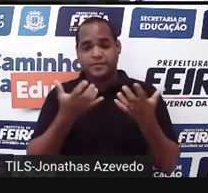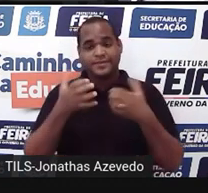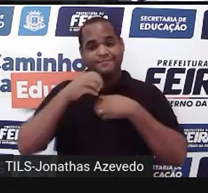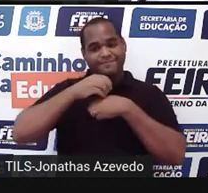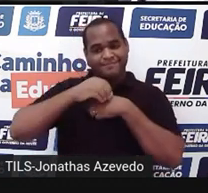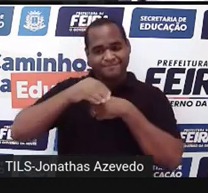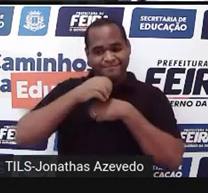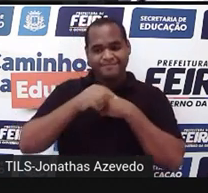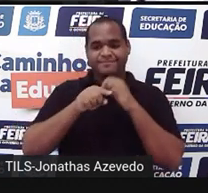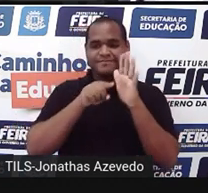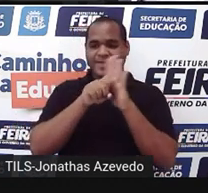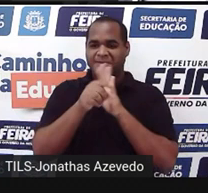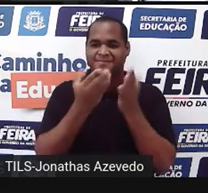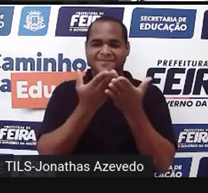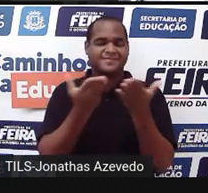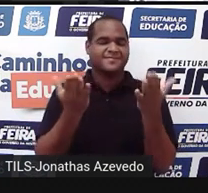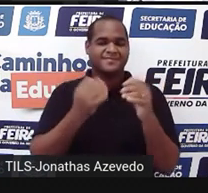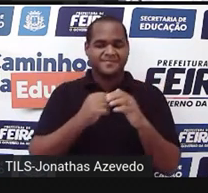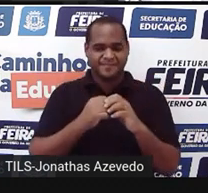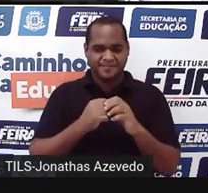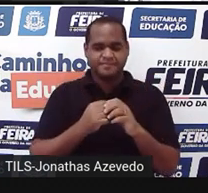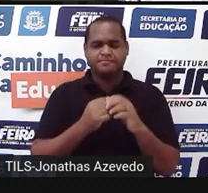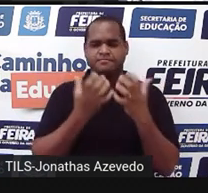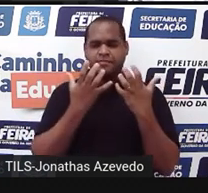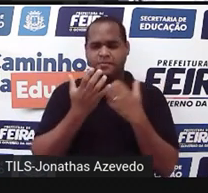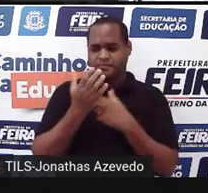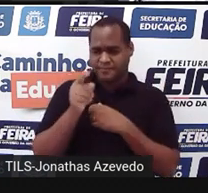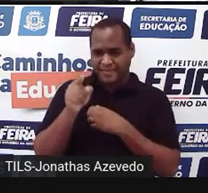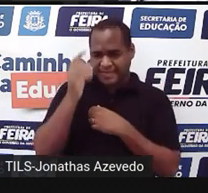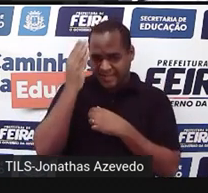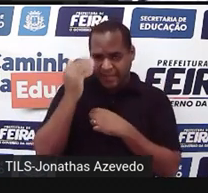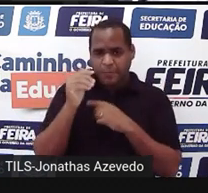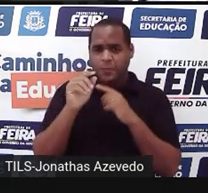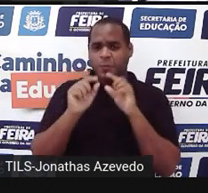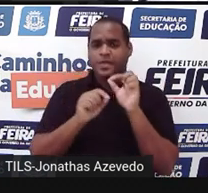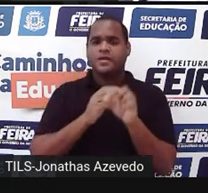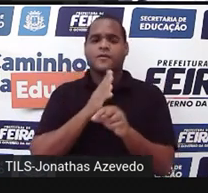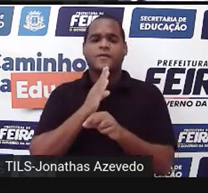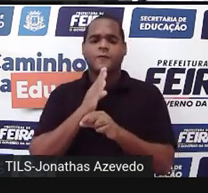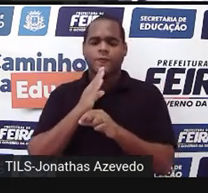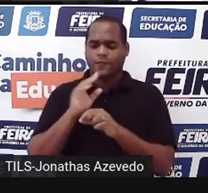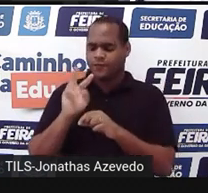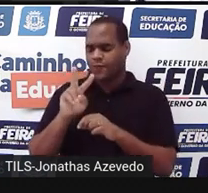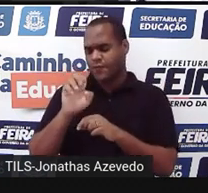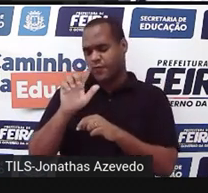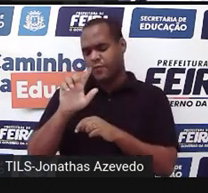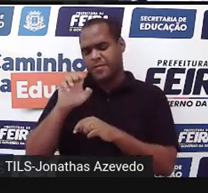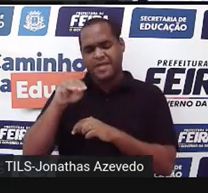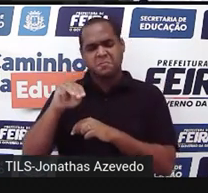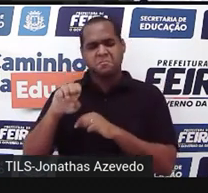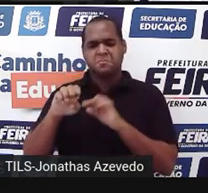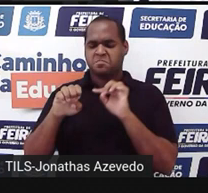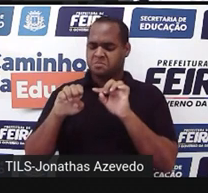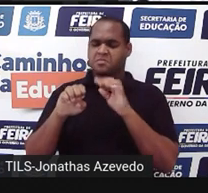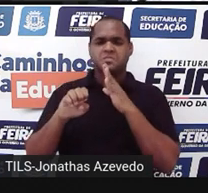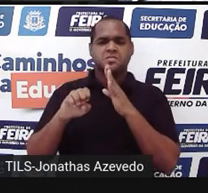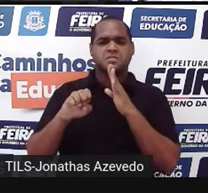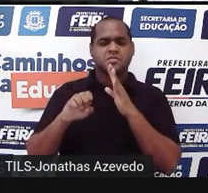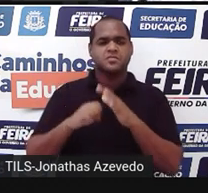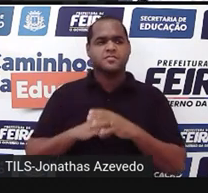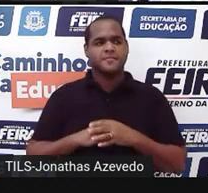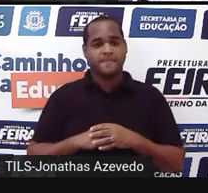perguntinha para você. E eu quero saber se você conhece uma medida chamada volume. É isso aí.